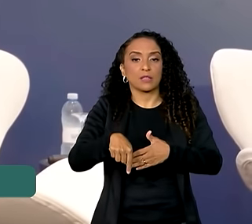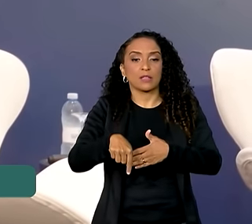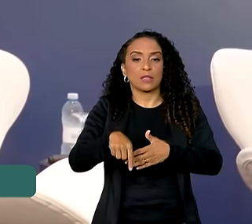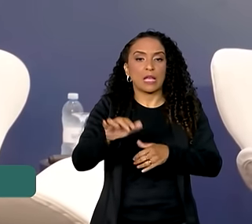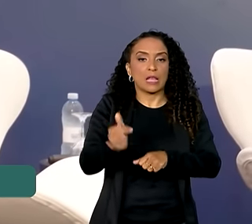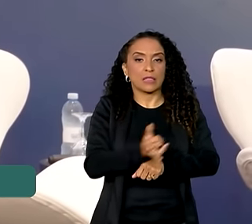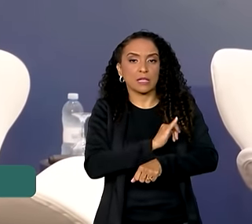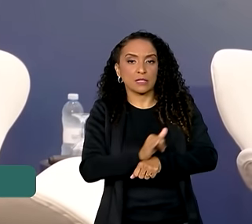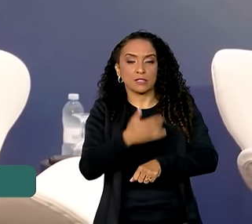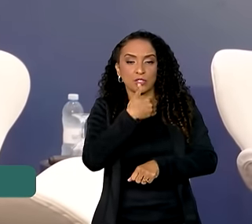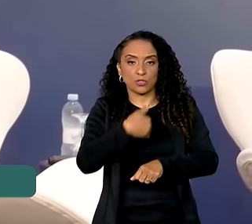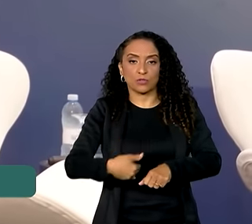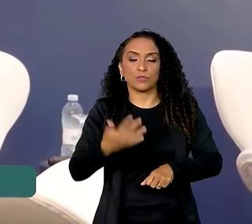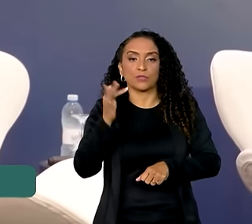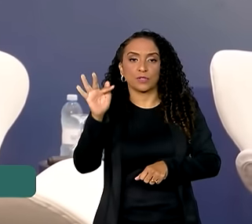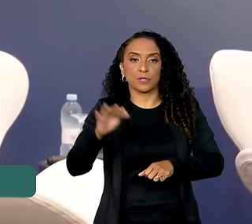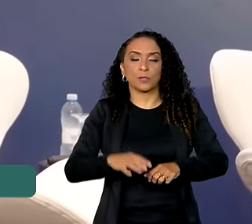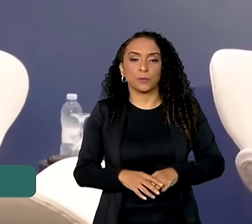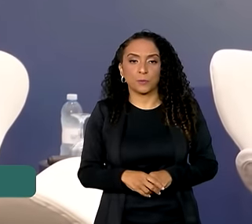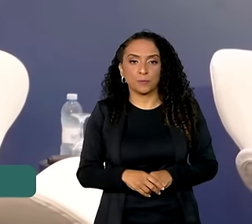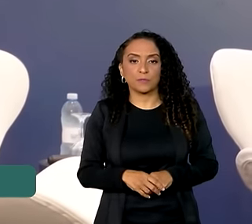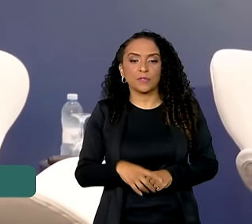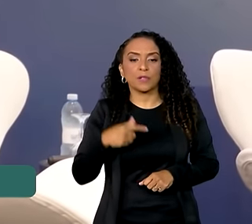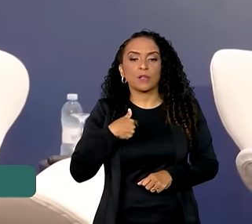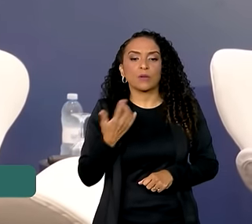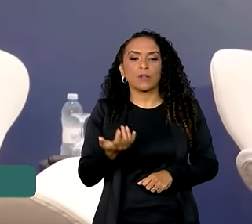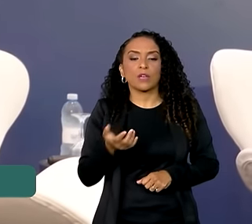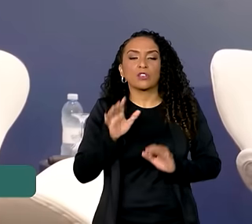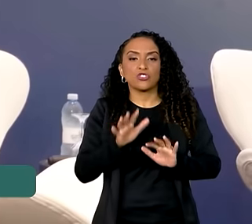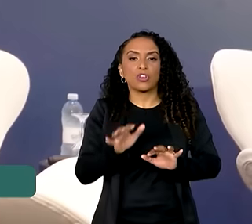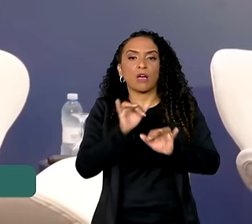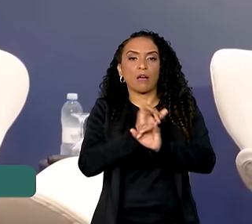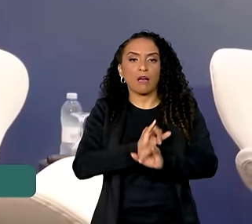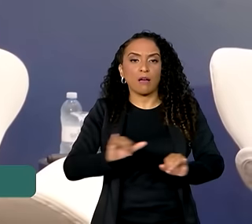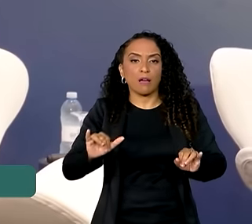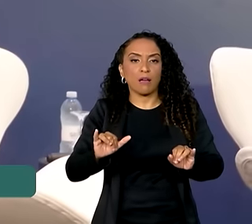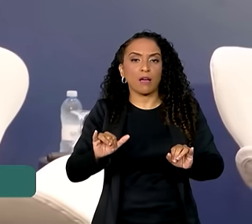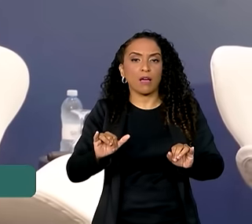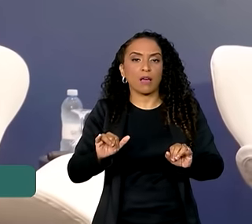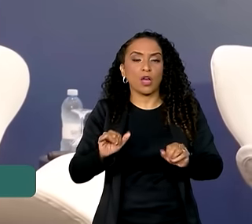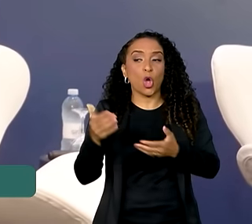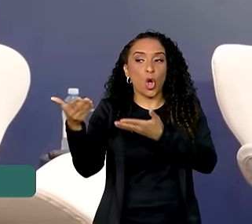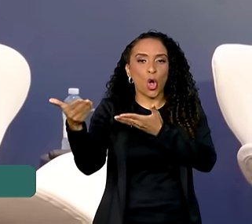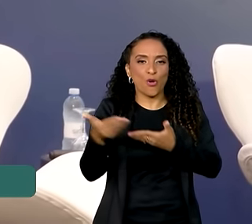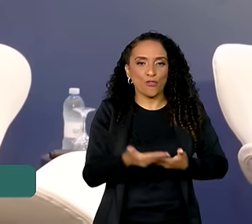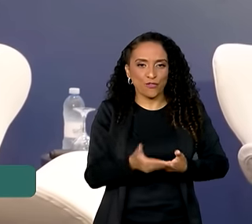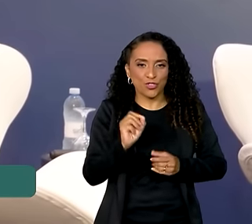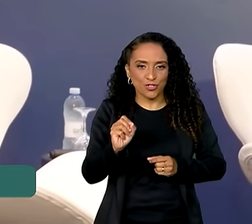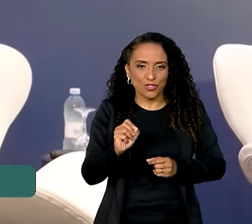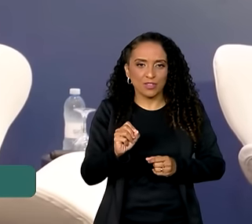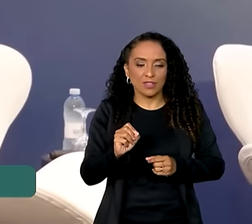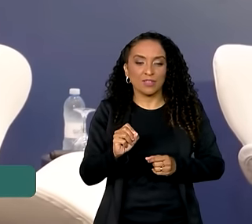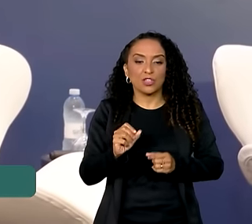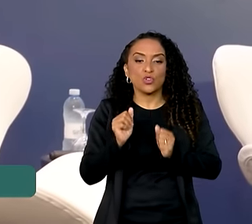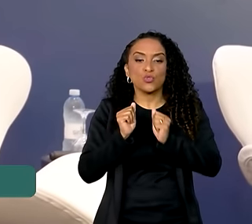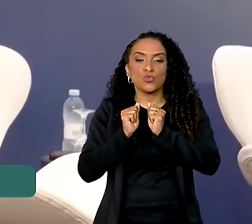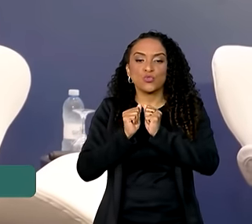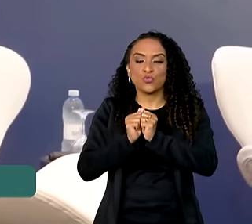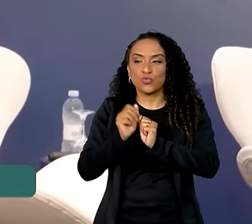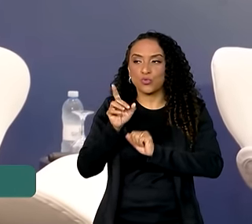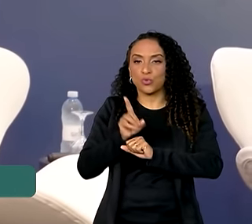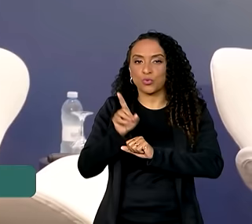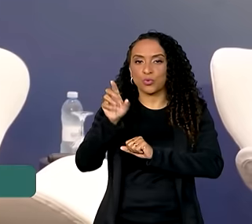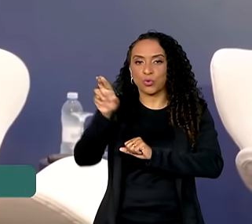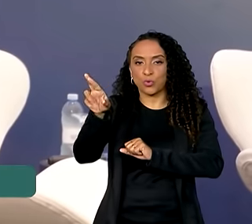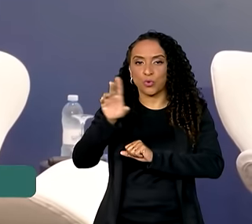estratégia do governo federal. Eu quero, já de antemão, deixar aqui um convite, e faço isso junto com o doutor